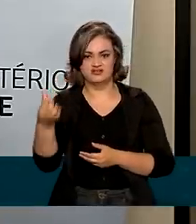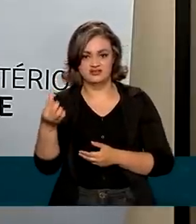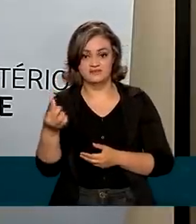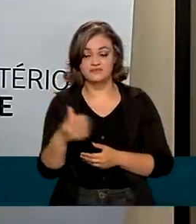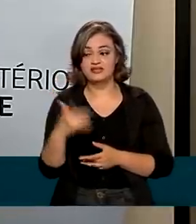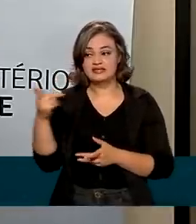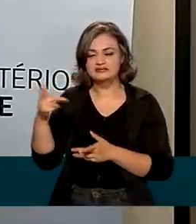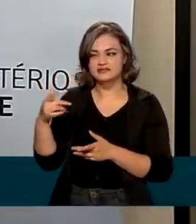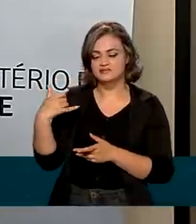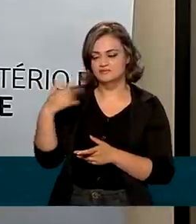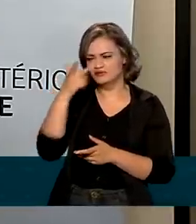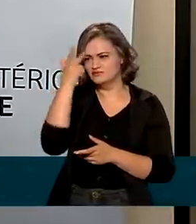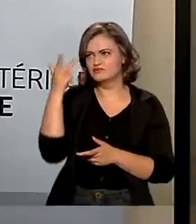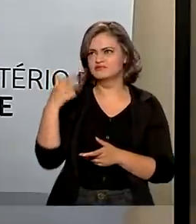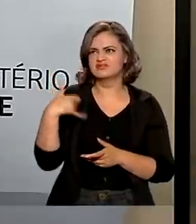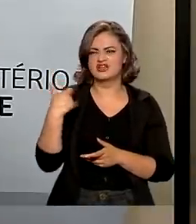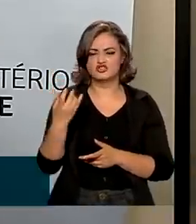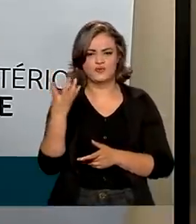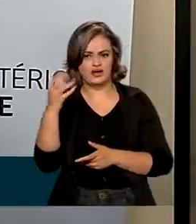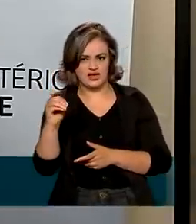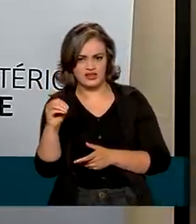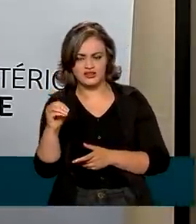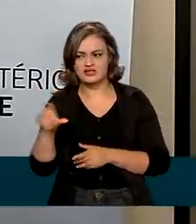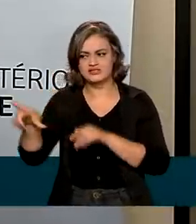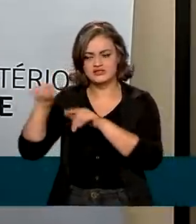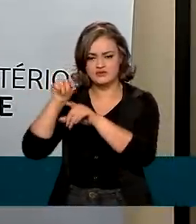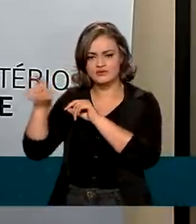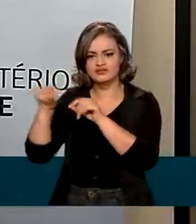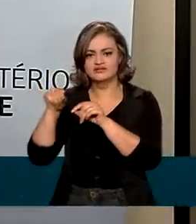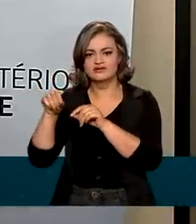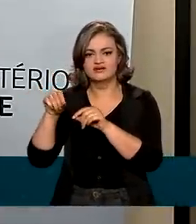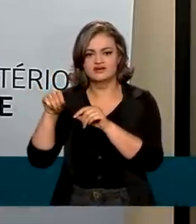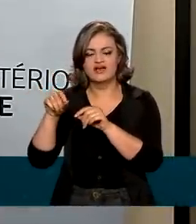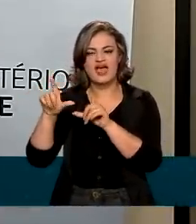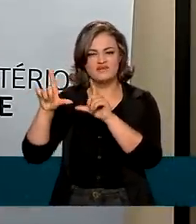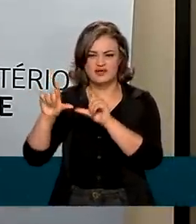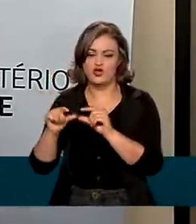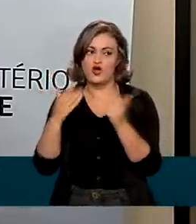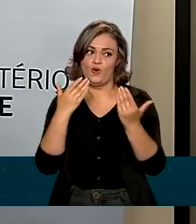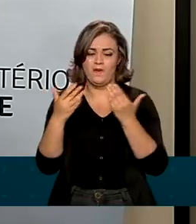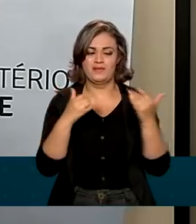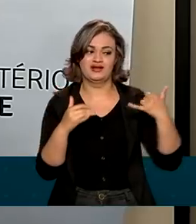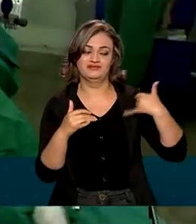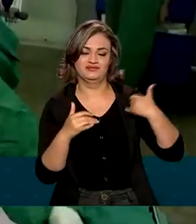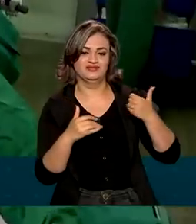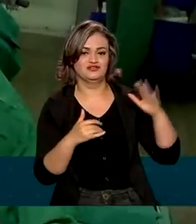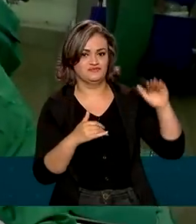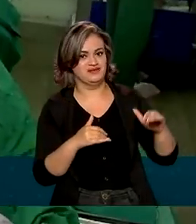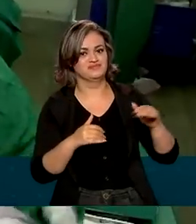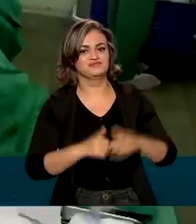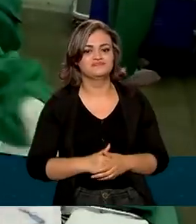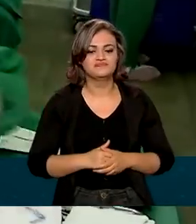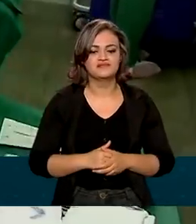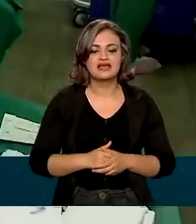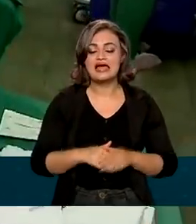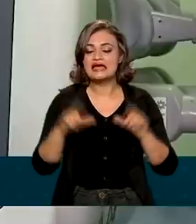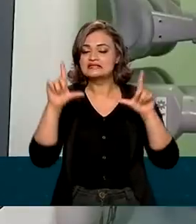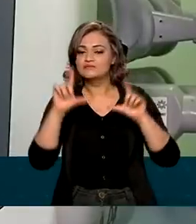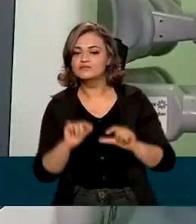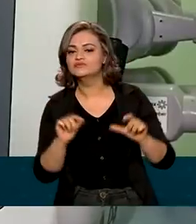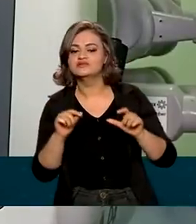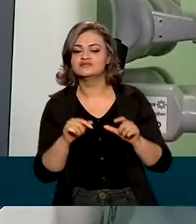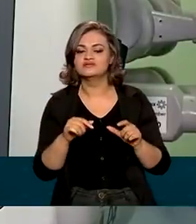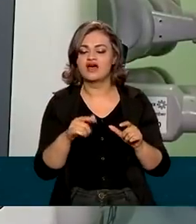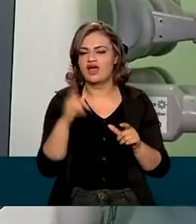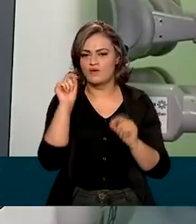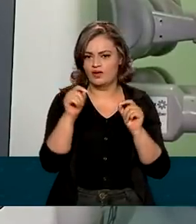cadastrado com 40 anos, por exemplo, ser selecionado para transplante é muito menor do que a de um doador mais jovem. Essa mudança não reduz a chance